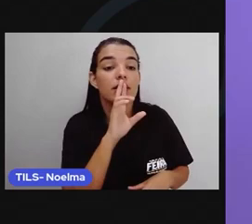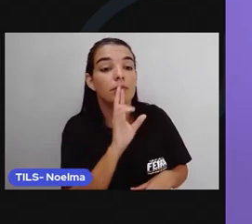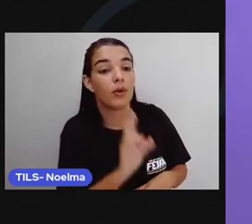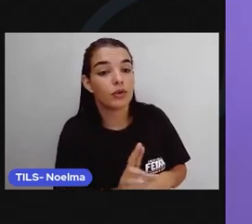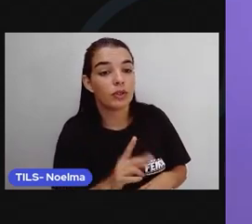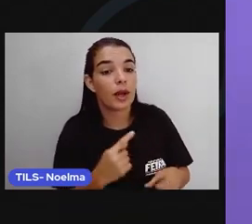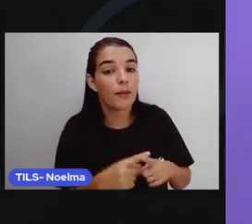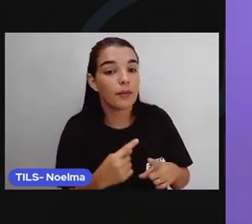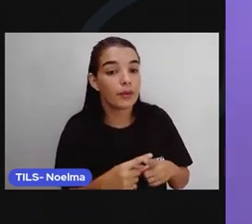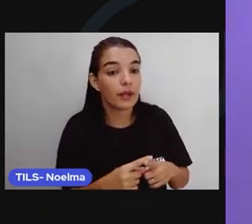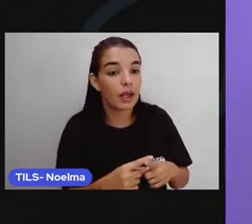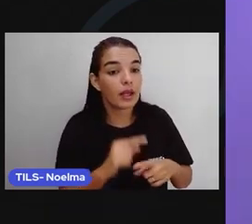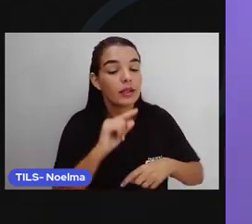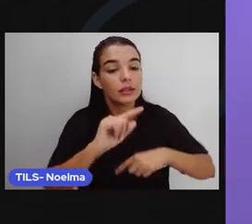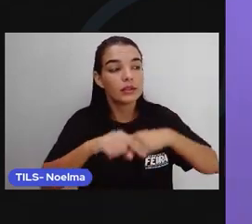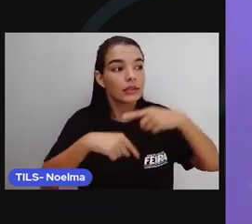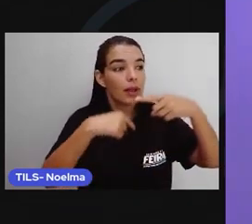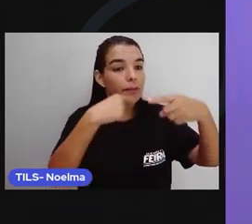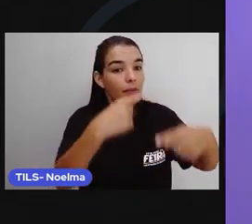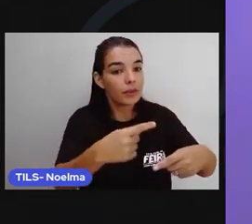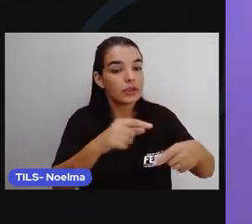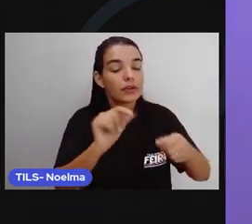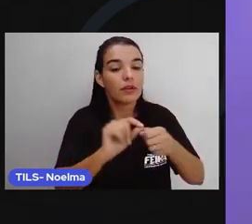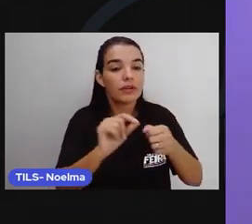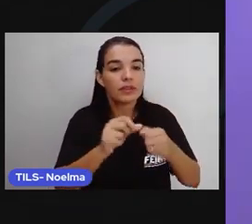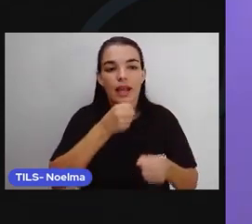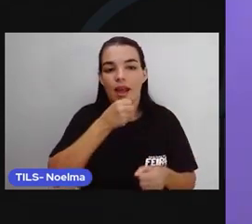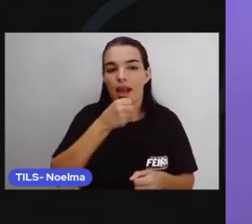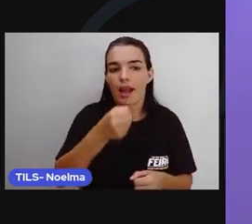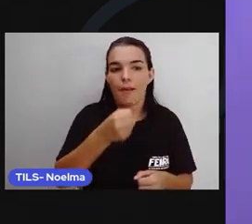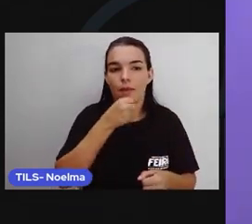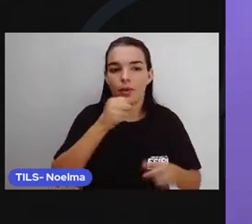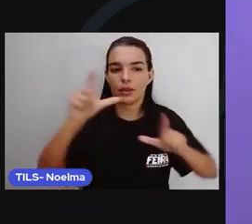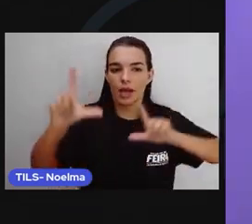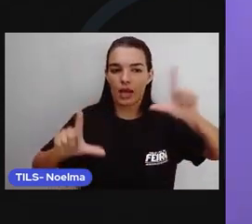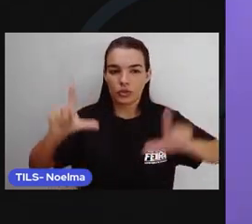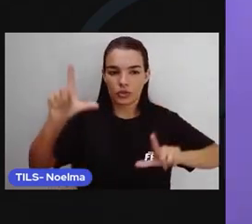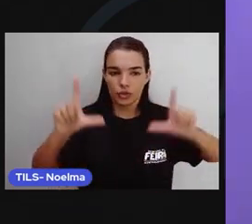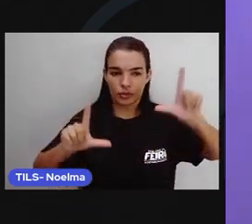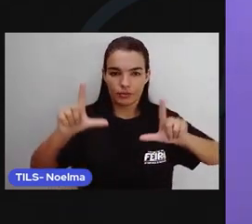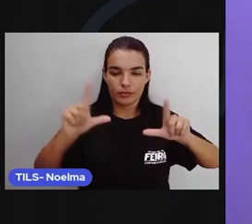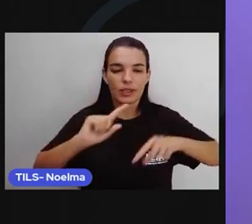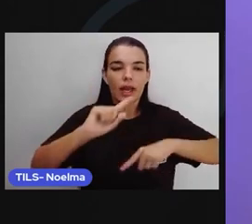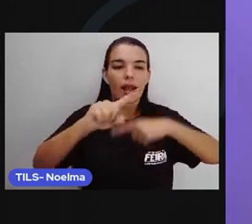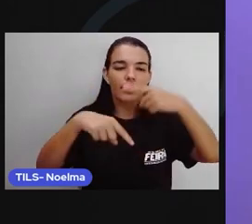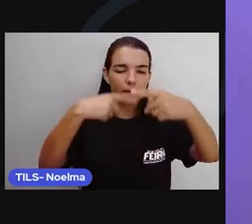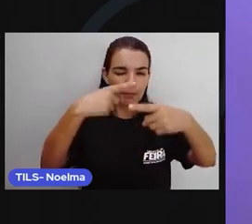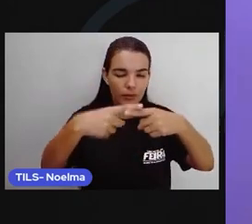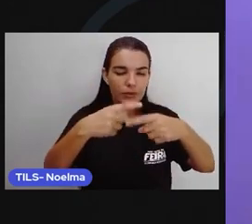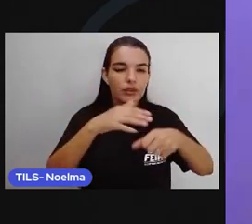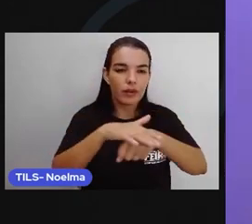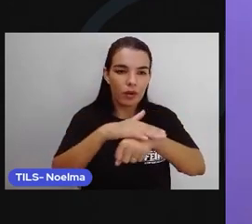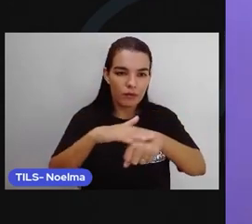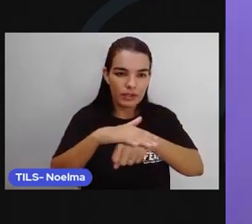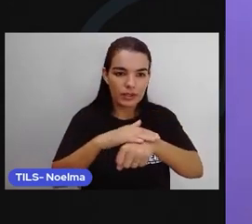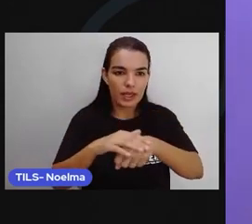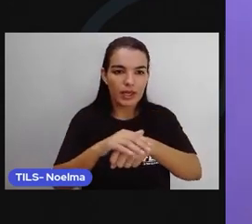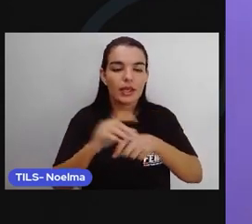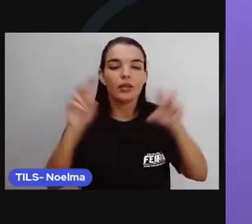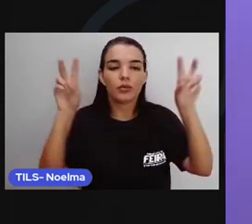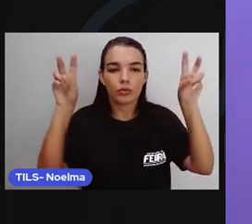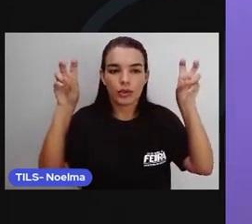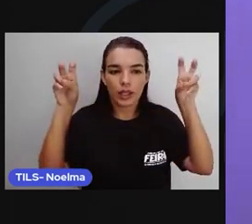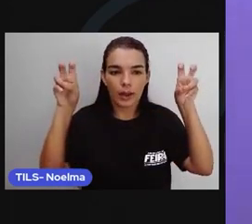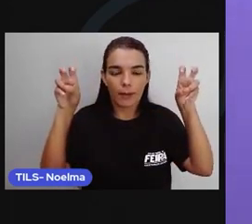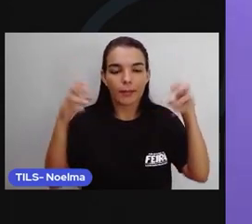ficar a cargo da reportagem, que é um outro gênero que a gente vai falar depois com vocês, mas que, basicamente, é como se fosse uma notícia